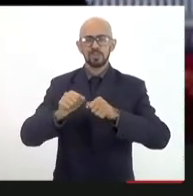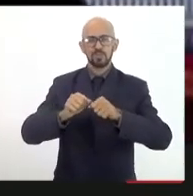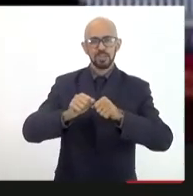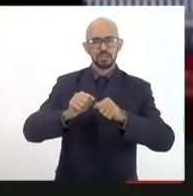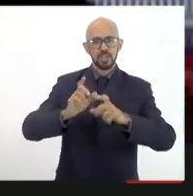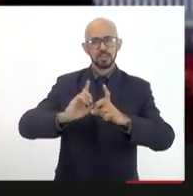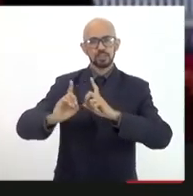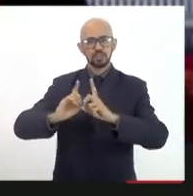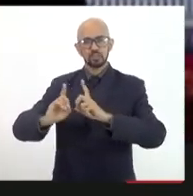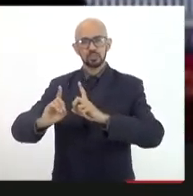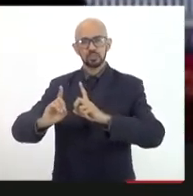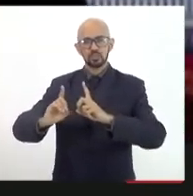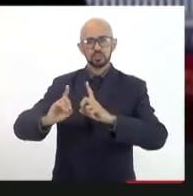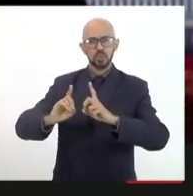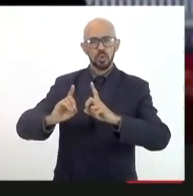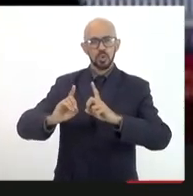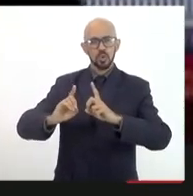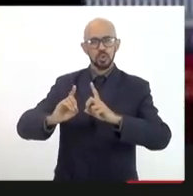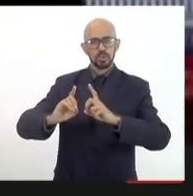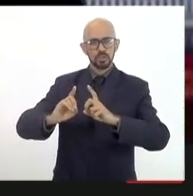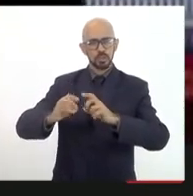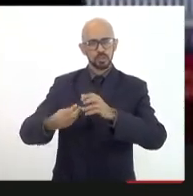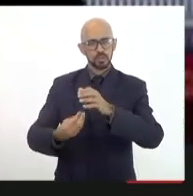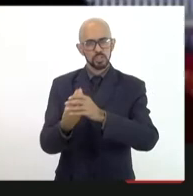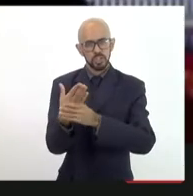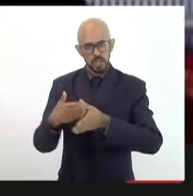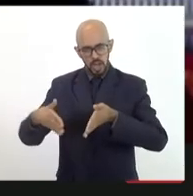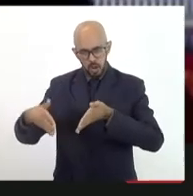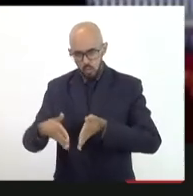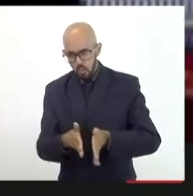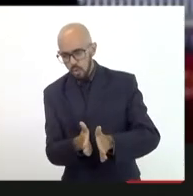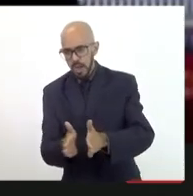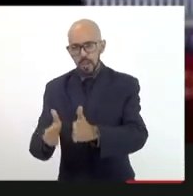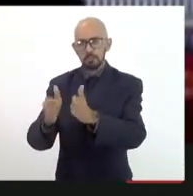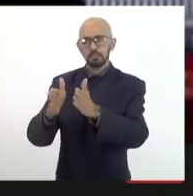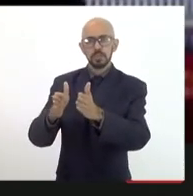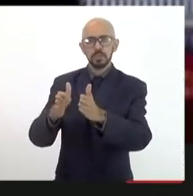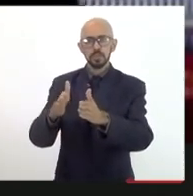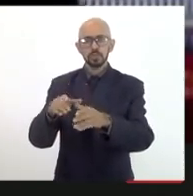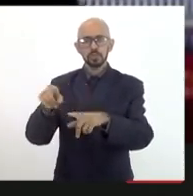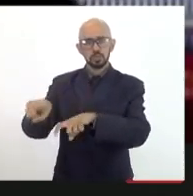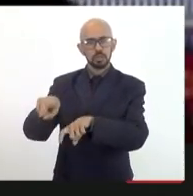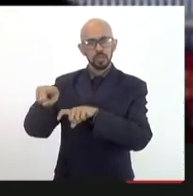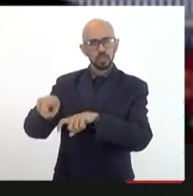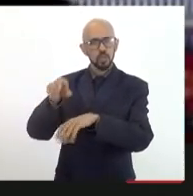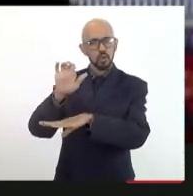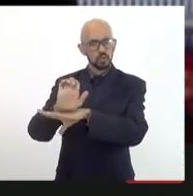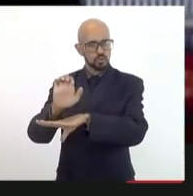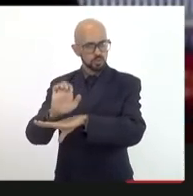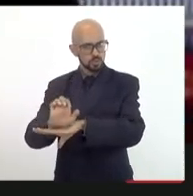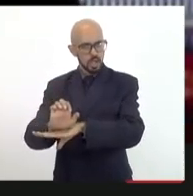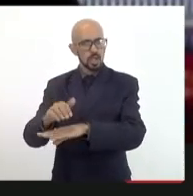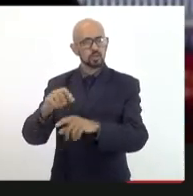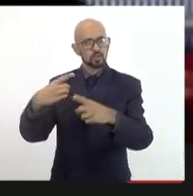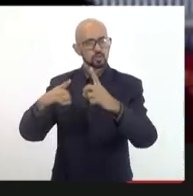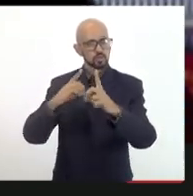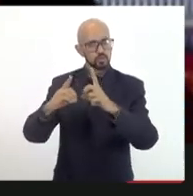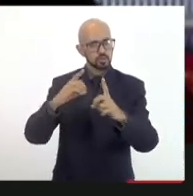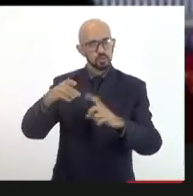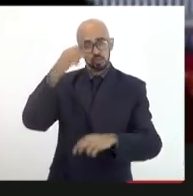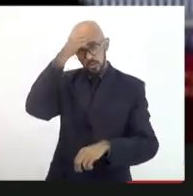discussões arrumando ao interior do estado discutindo com os municípios com as secretarias com as prefeituras